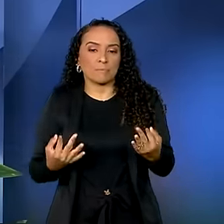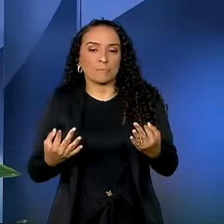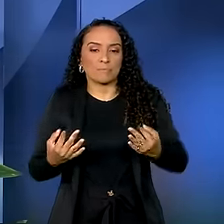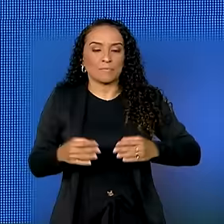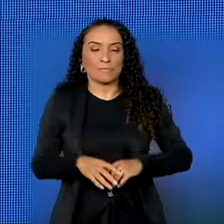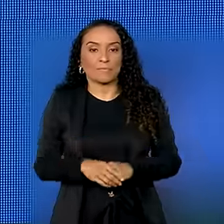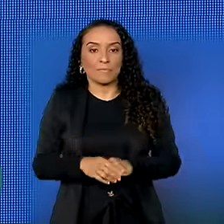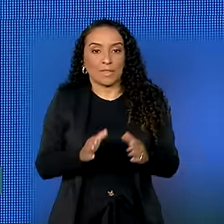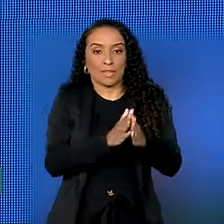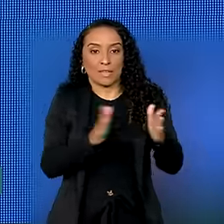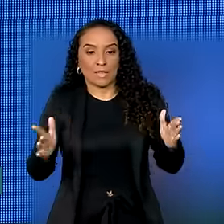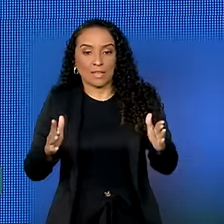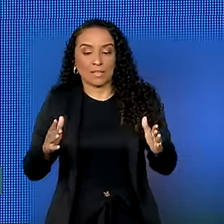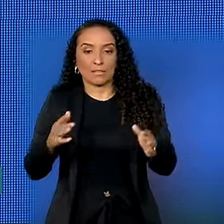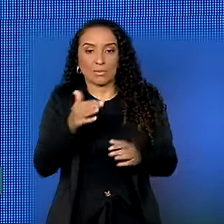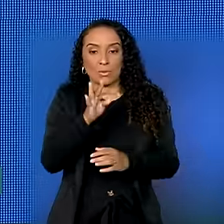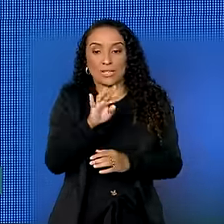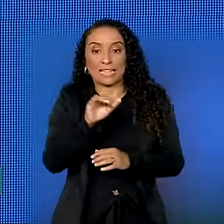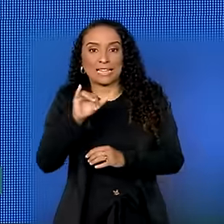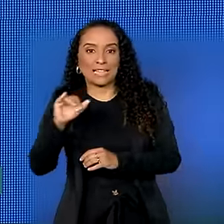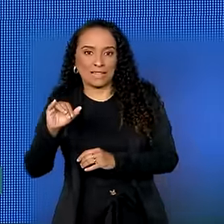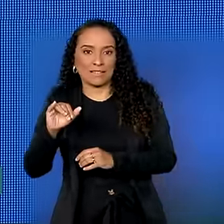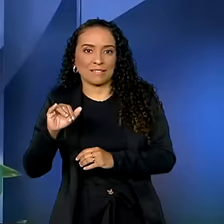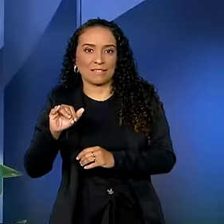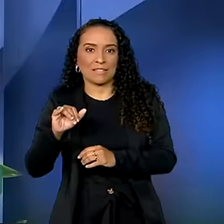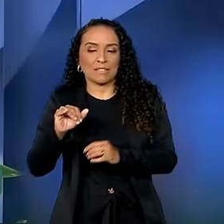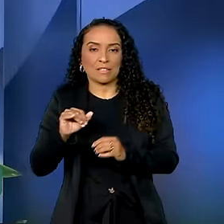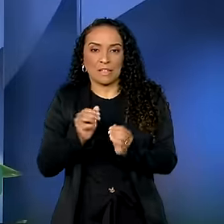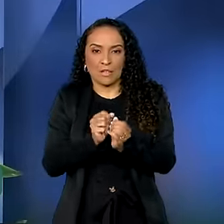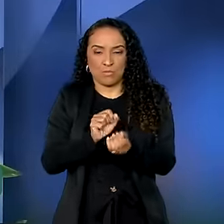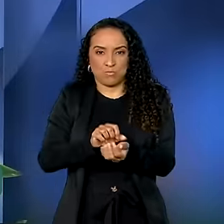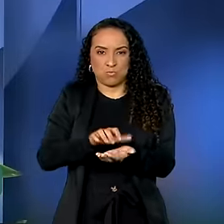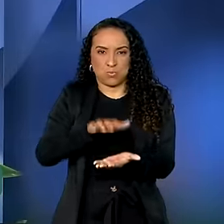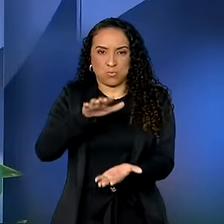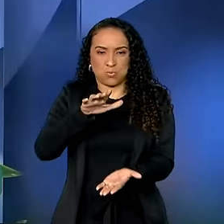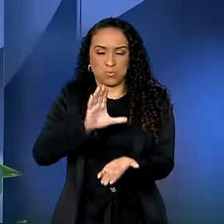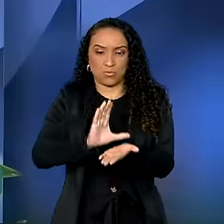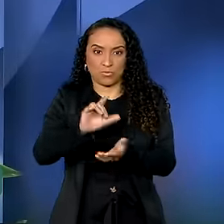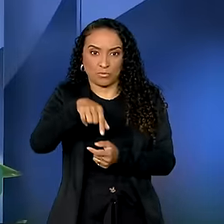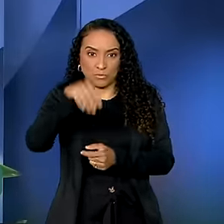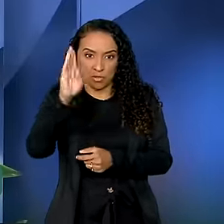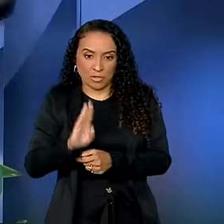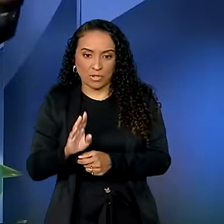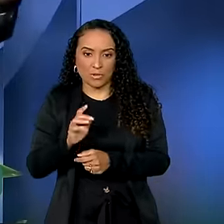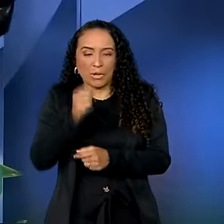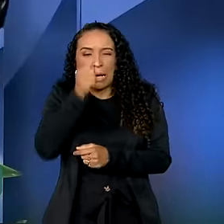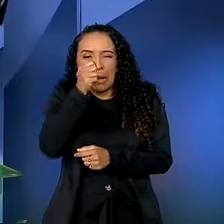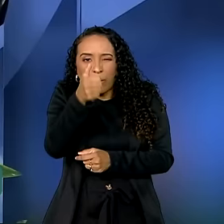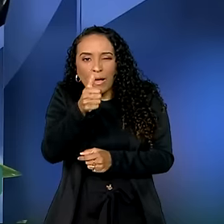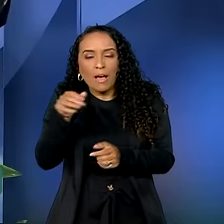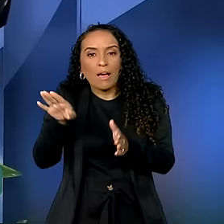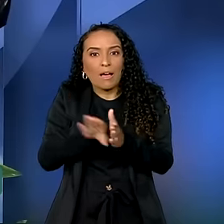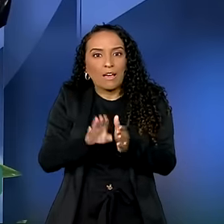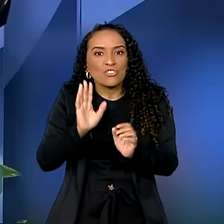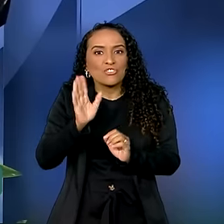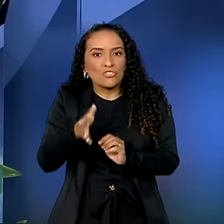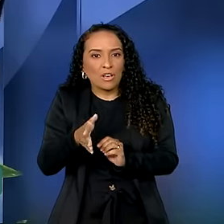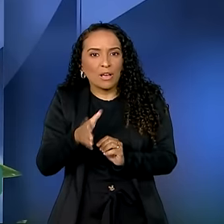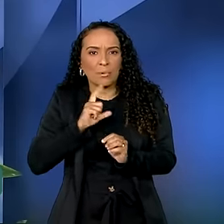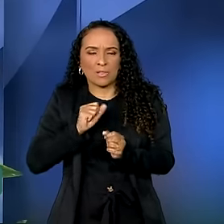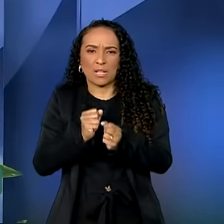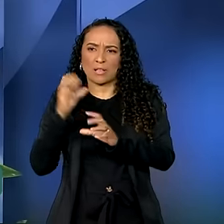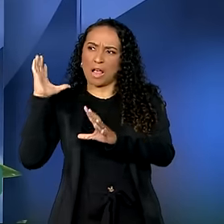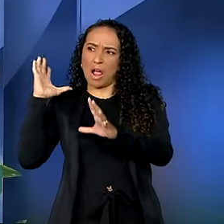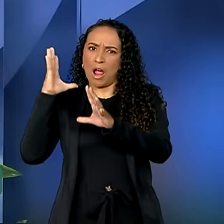trilionária. O acumulado de investimentos no Brasil está chegando, porque aí tem uma métrica nisso, acumulado de